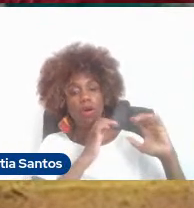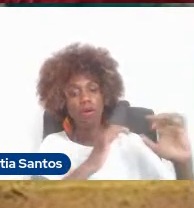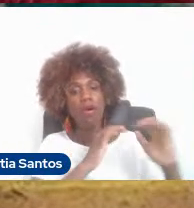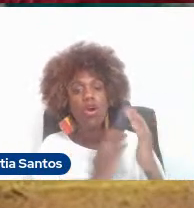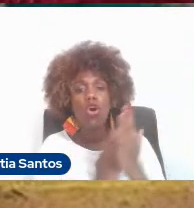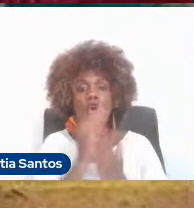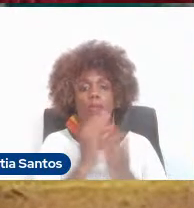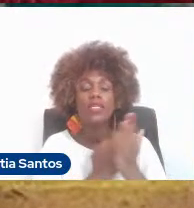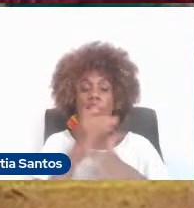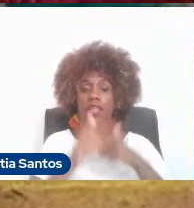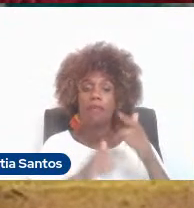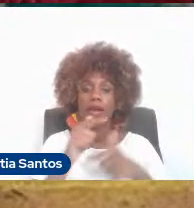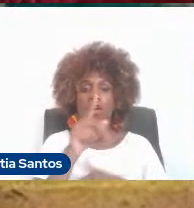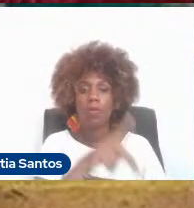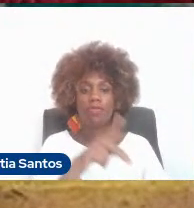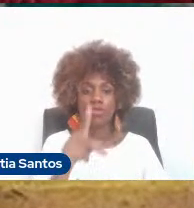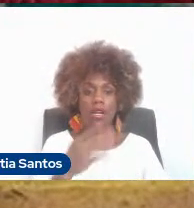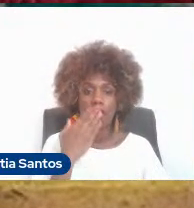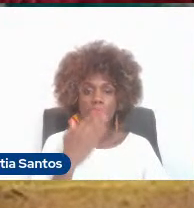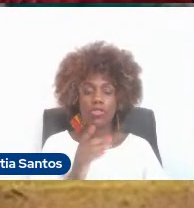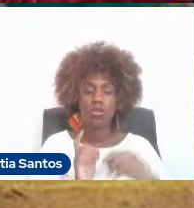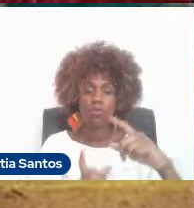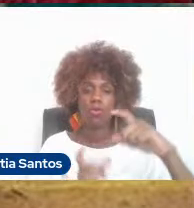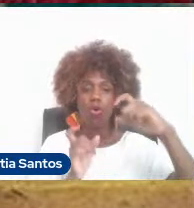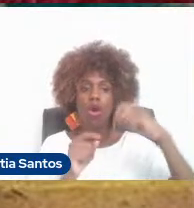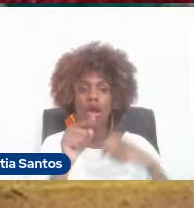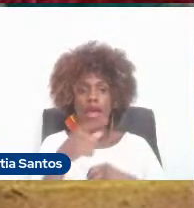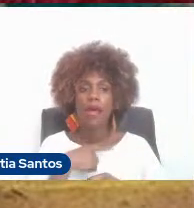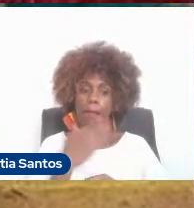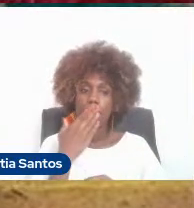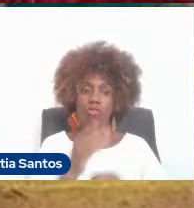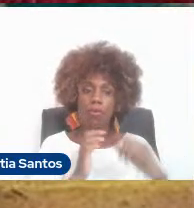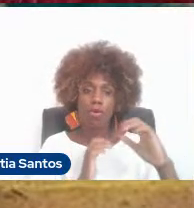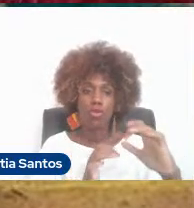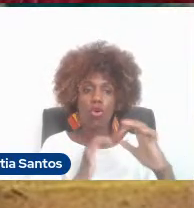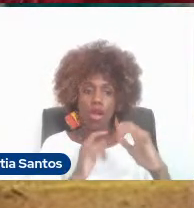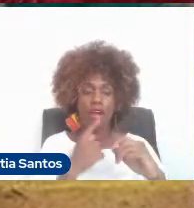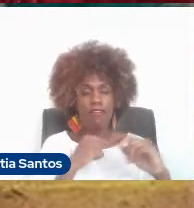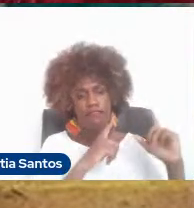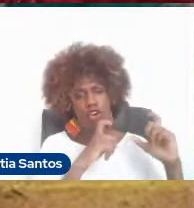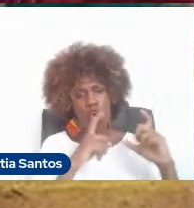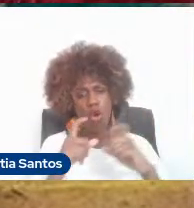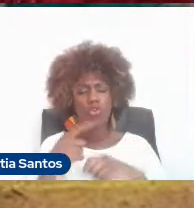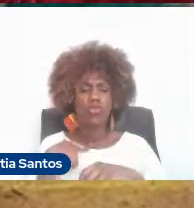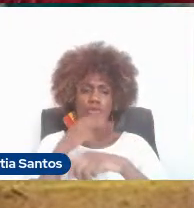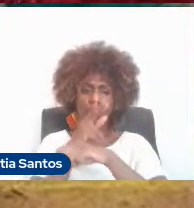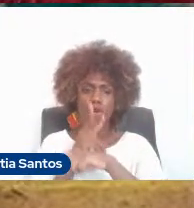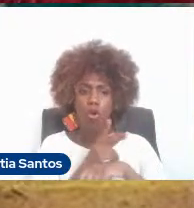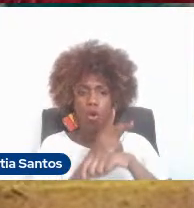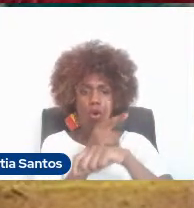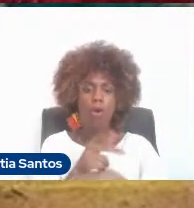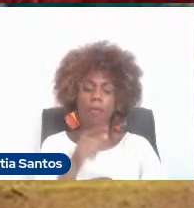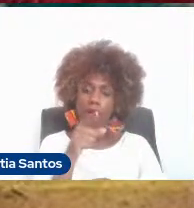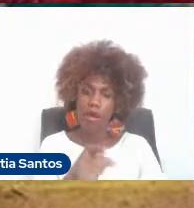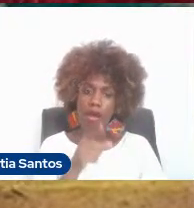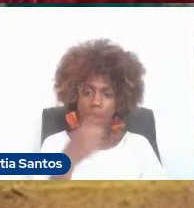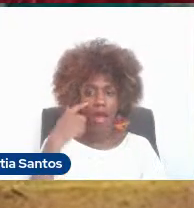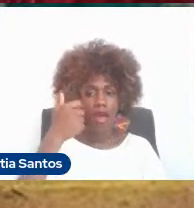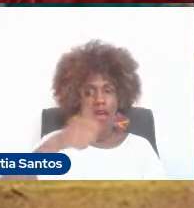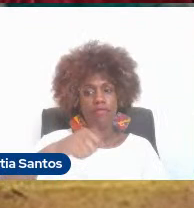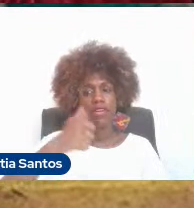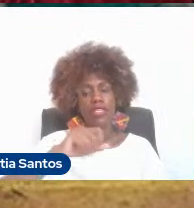comecei a trabalhar com ela, ela me pediu que tocasse, e tirou fotos e filmou, e essa aqui são análises de